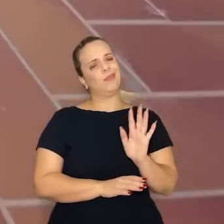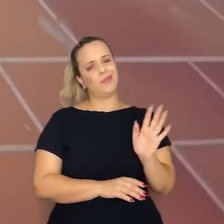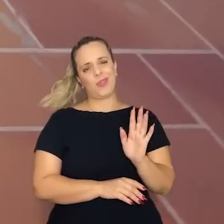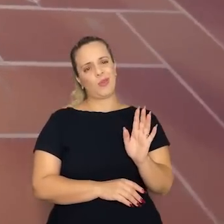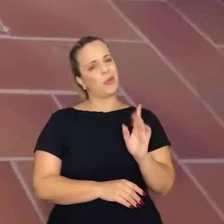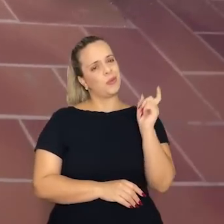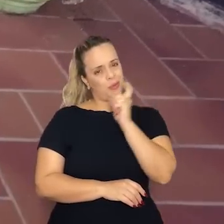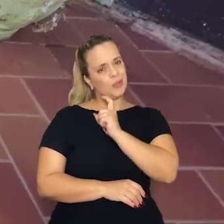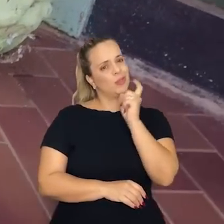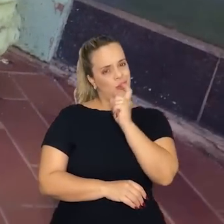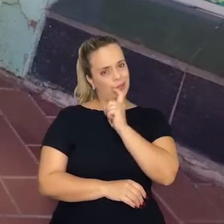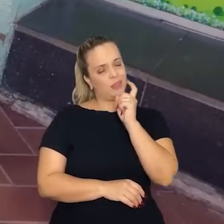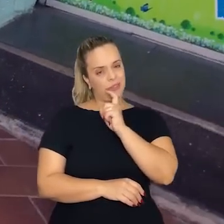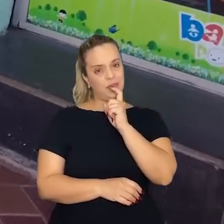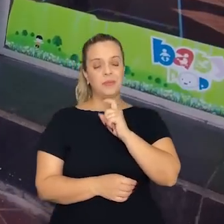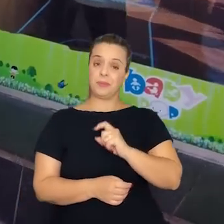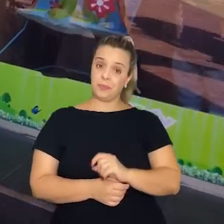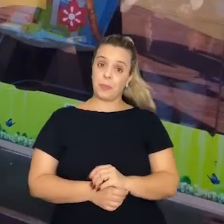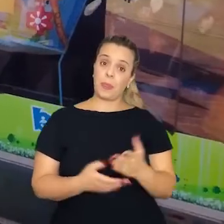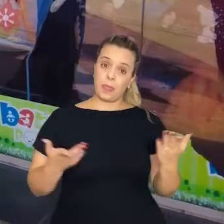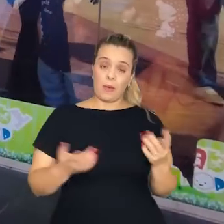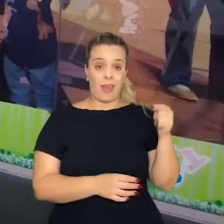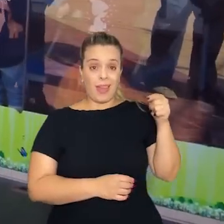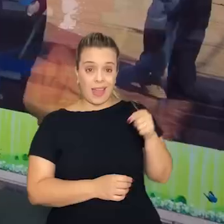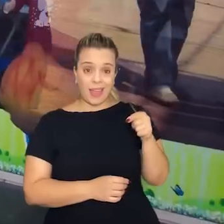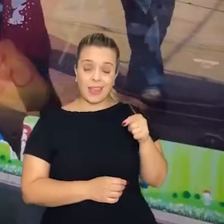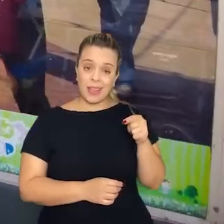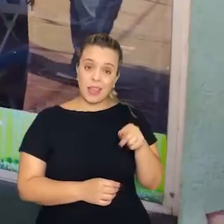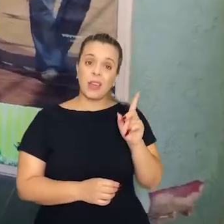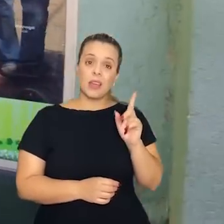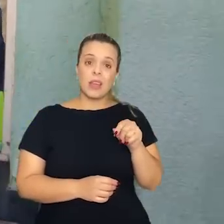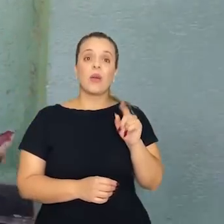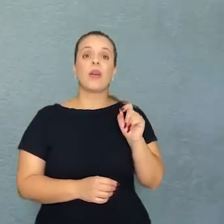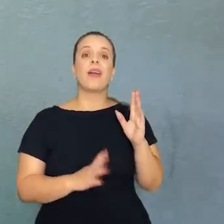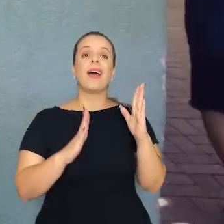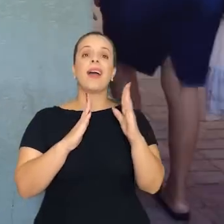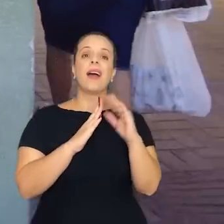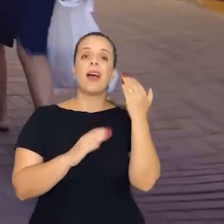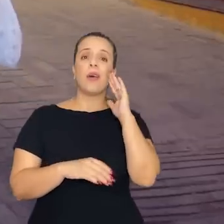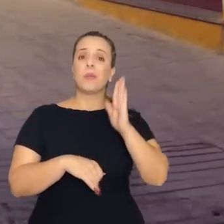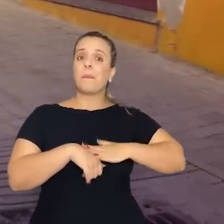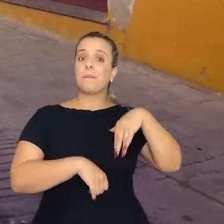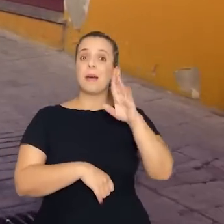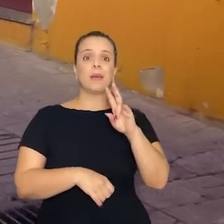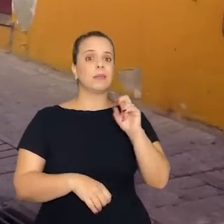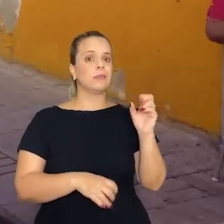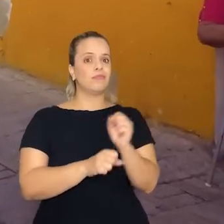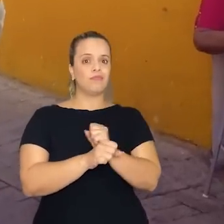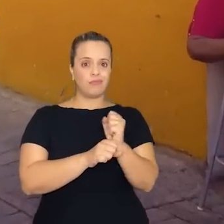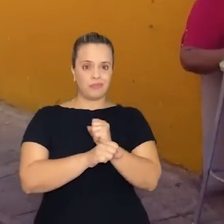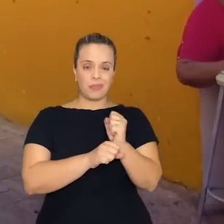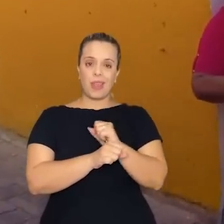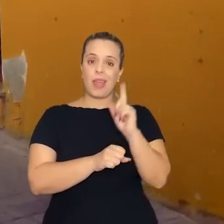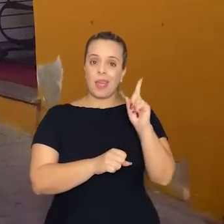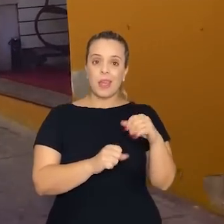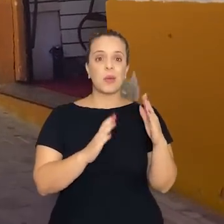correta. Aqui foi Casa Rosa por mais de 50 anos. É